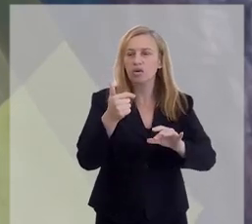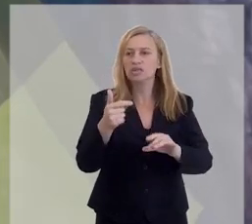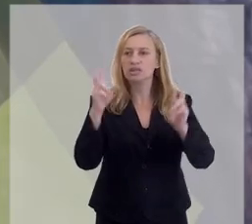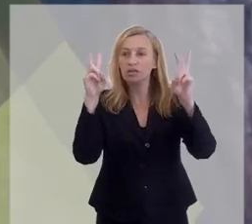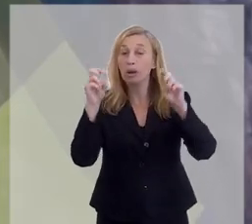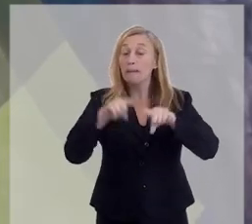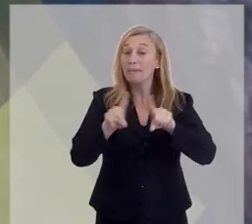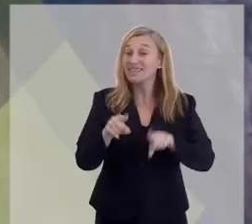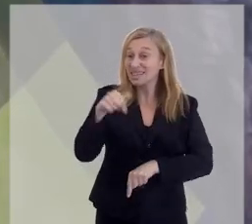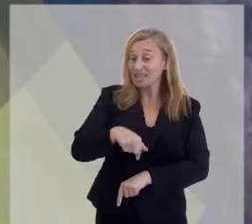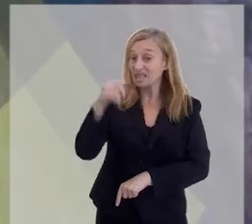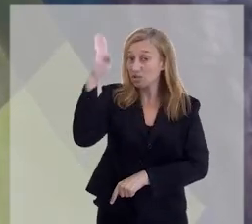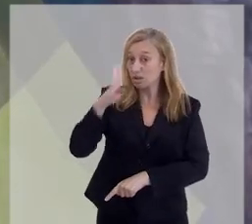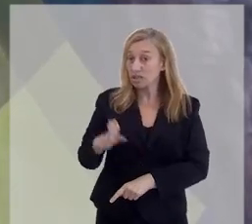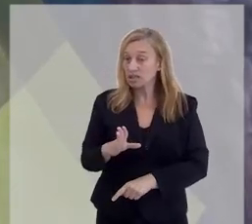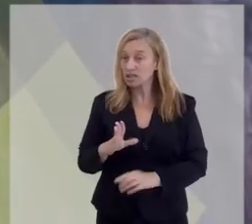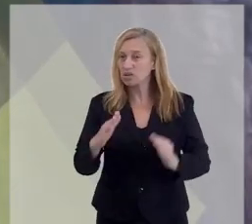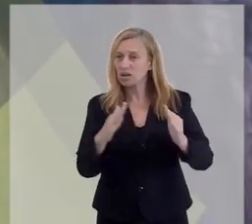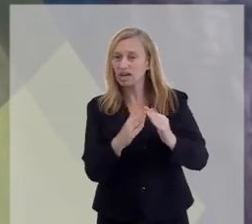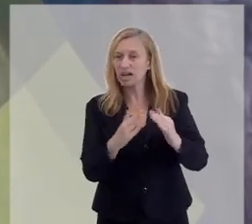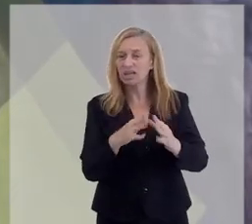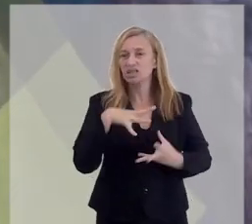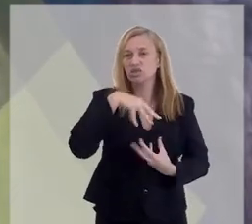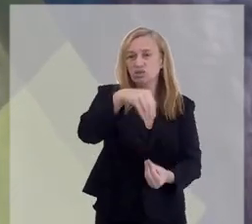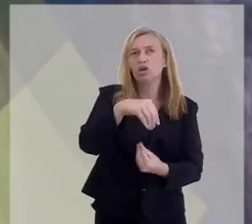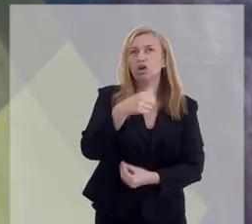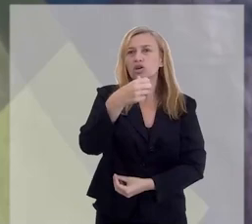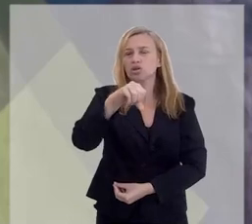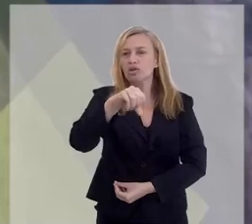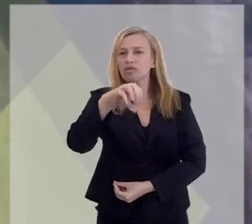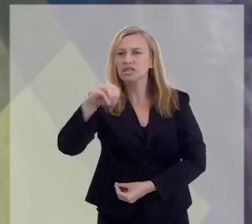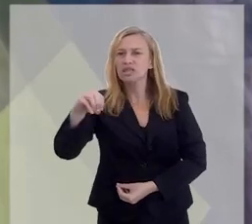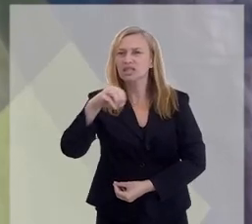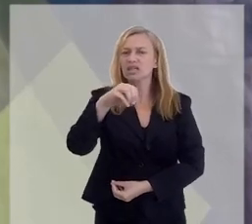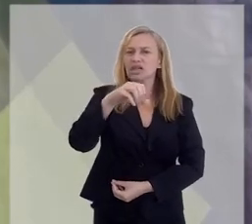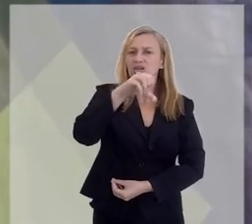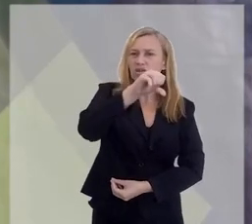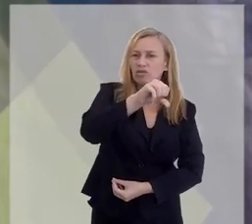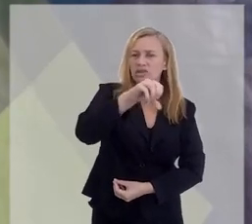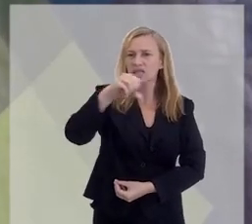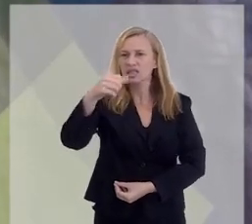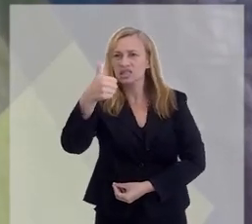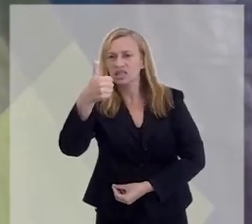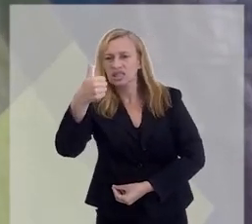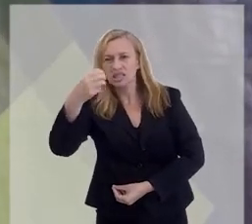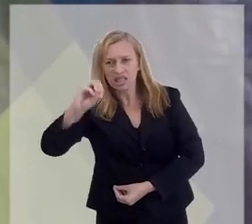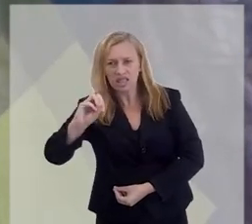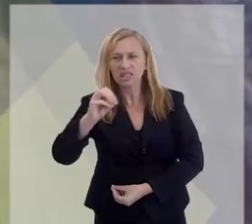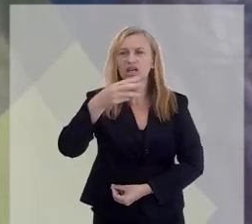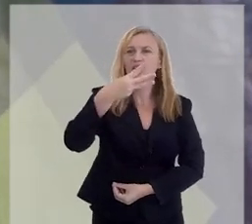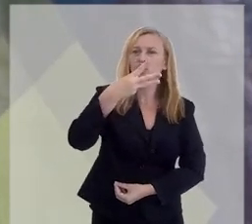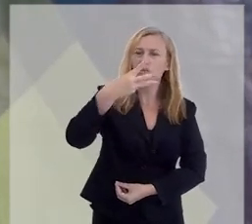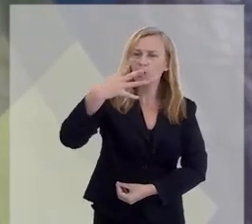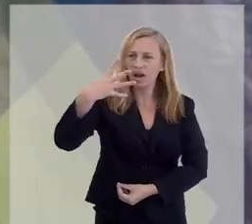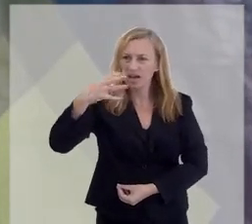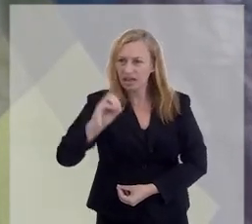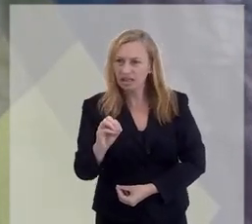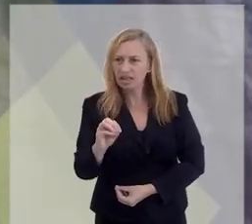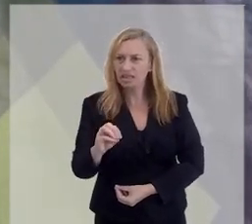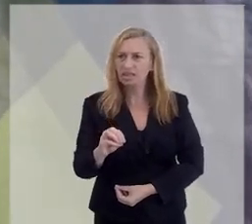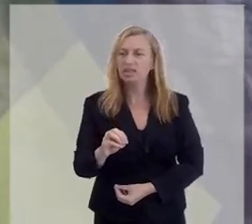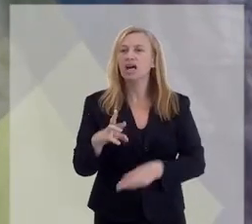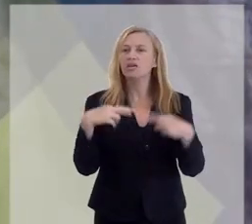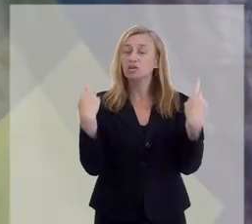questão. Mas, aqui no Brasil, os centros espíritas, de 1930, 1940, 1950, as